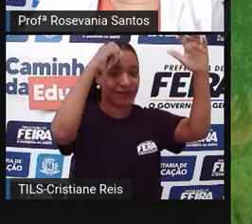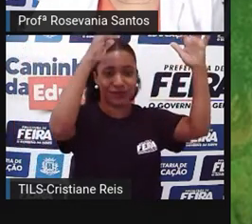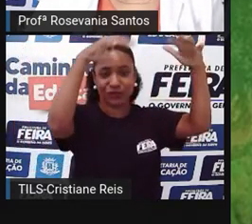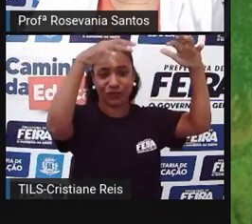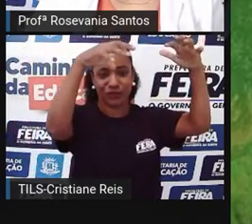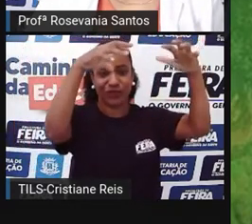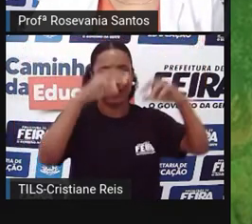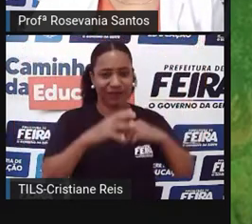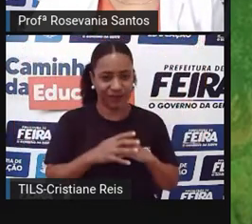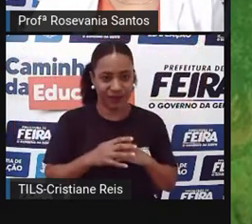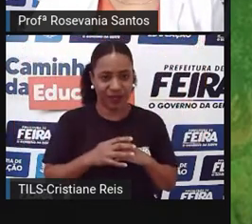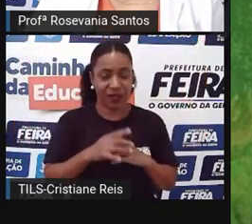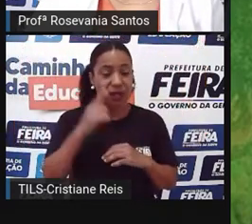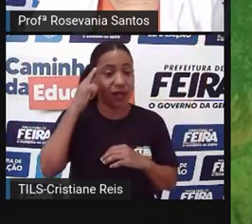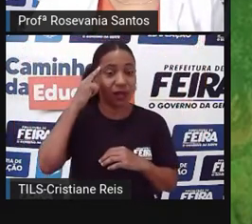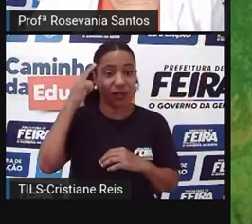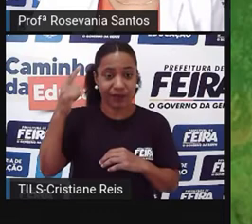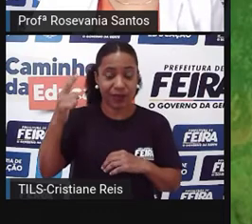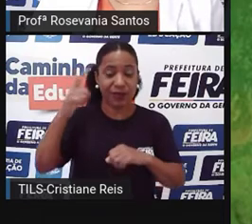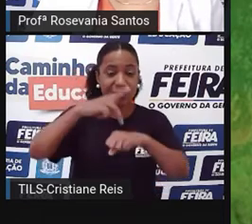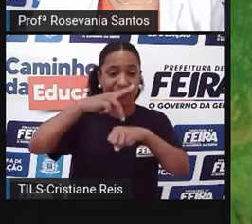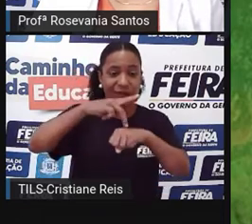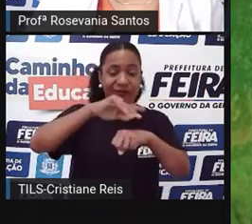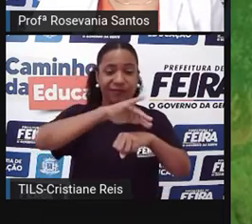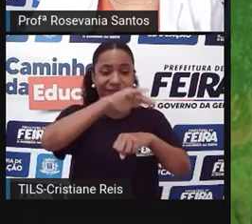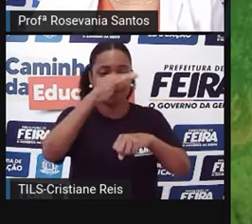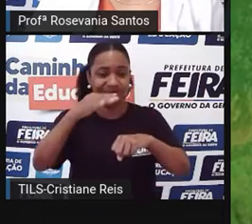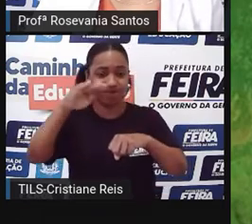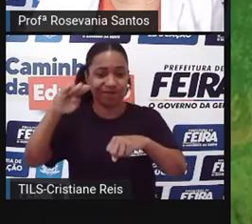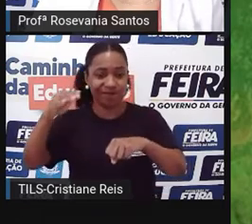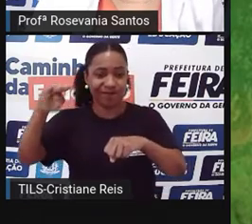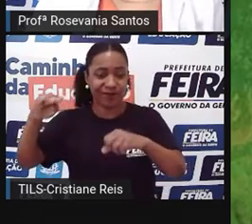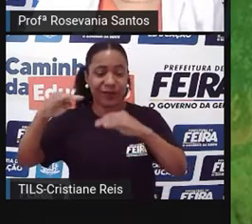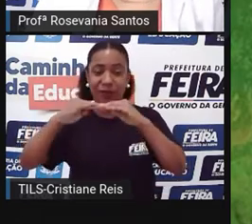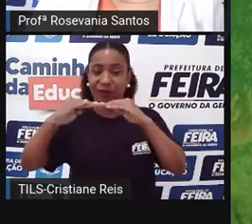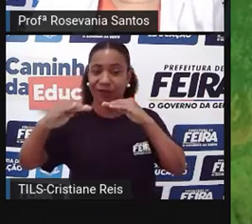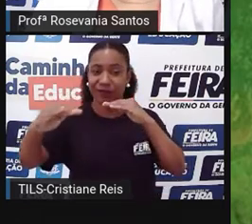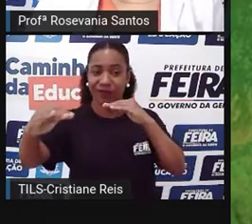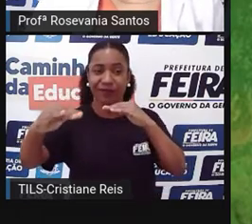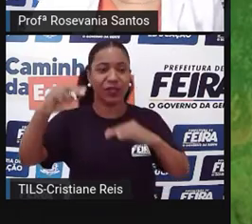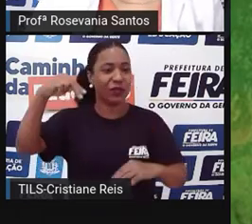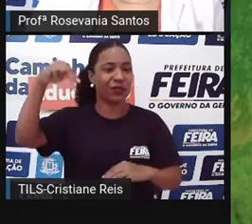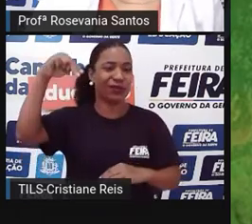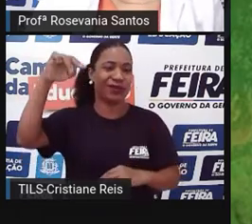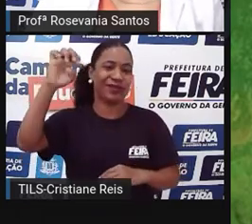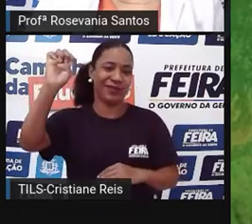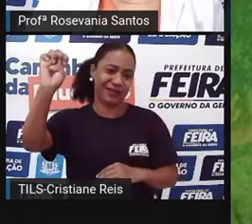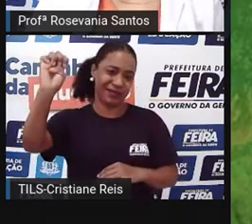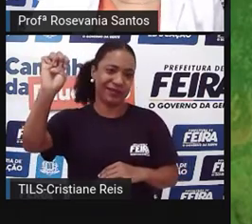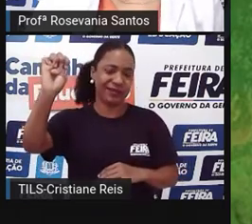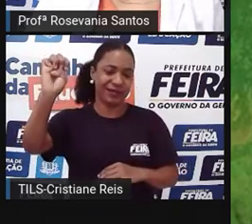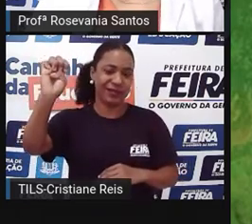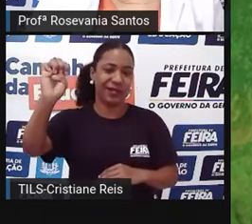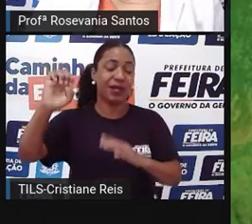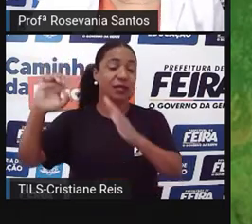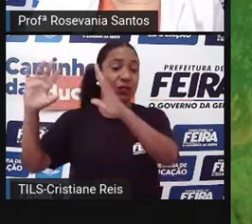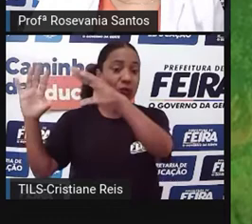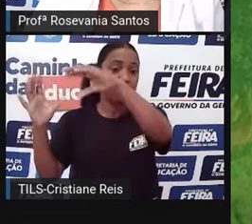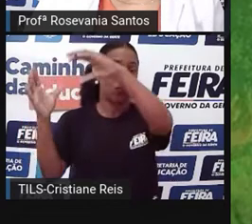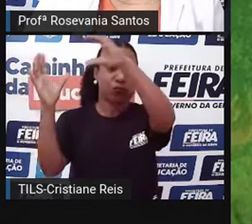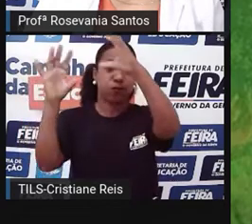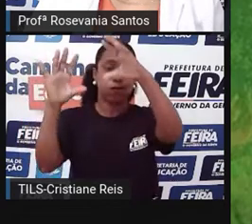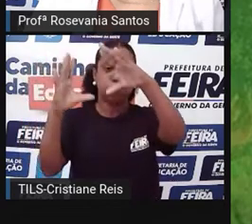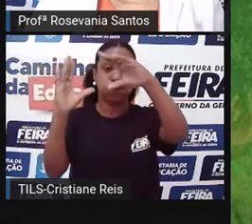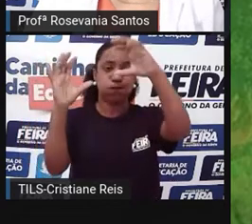alinhamento de serras que a gente tem aqui do Planalto, né, nordestino, e que faz com que essa nuvem, ela tenha que